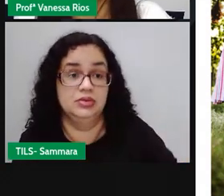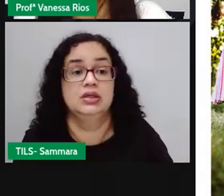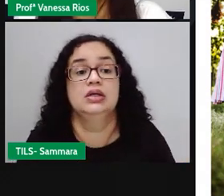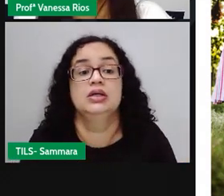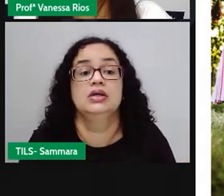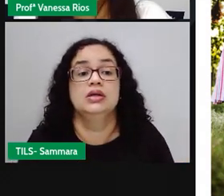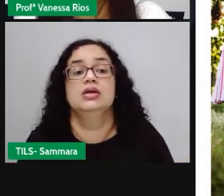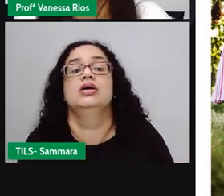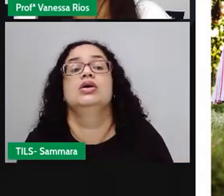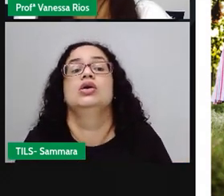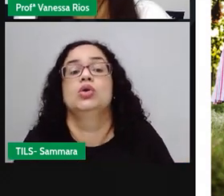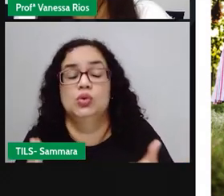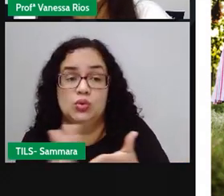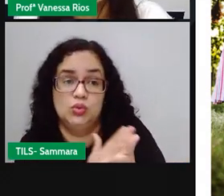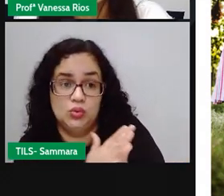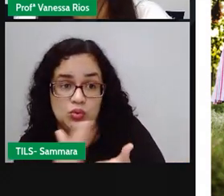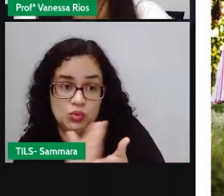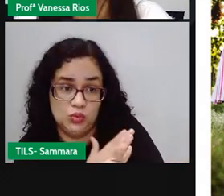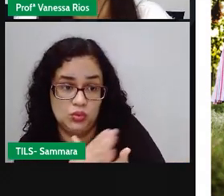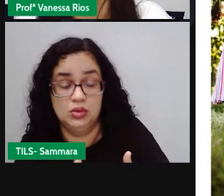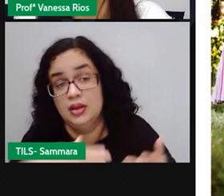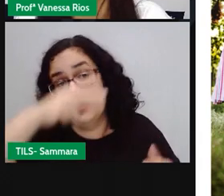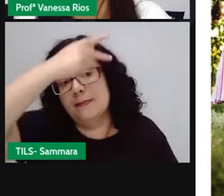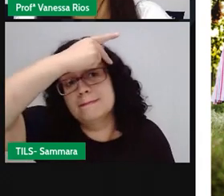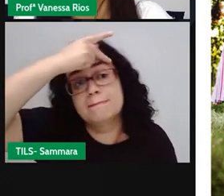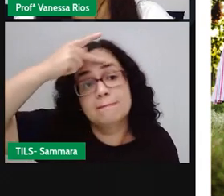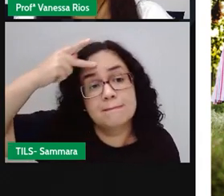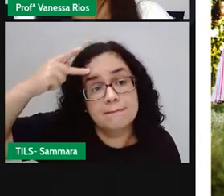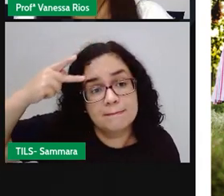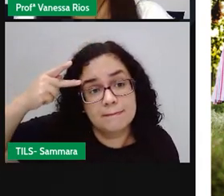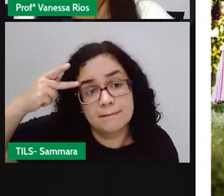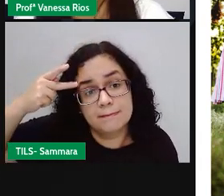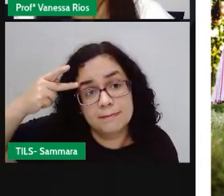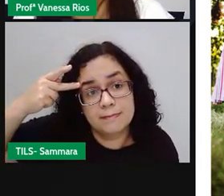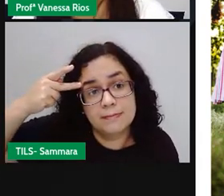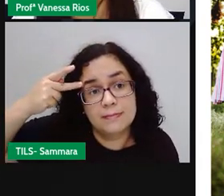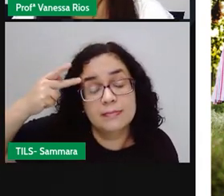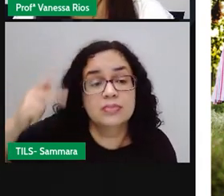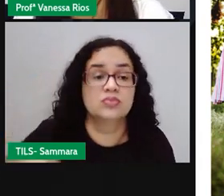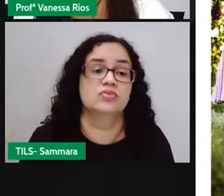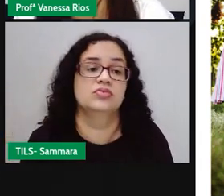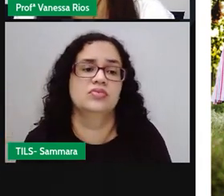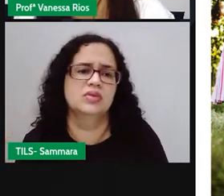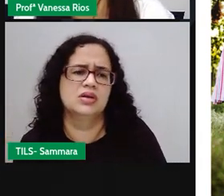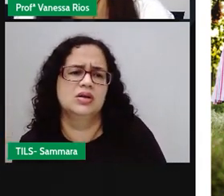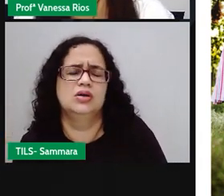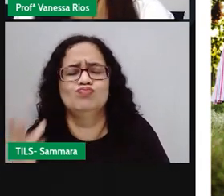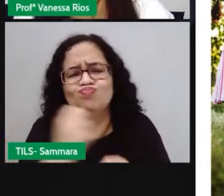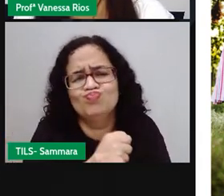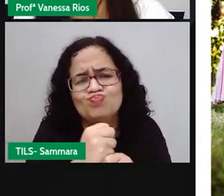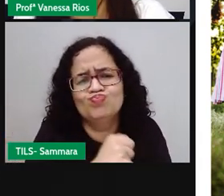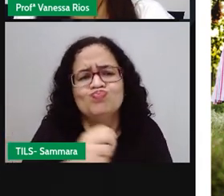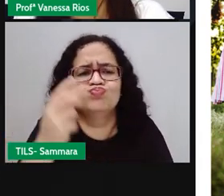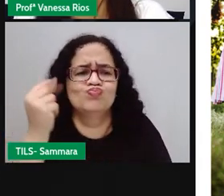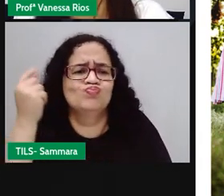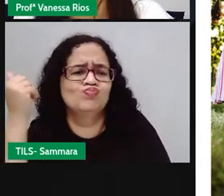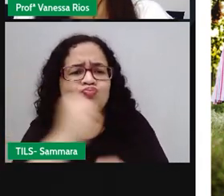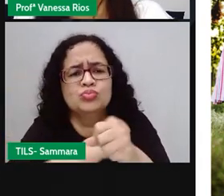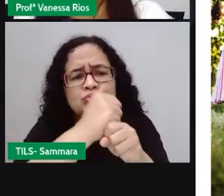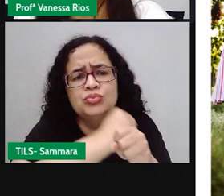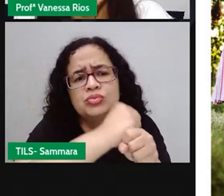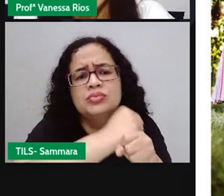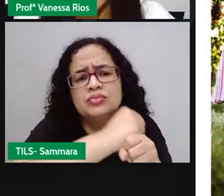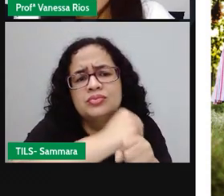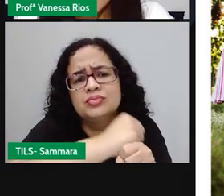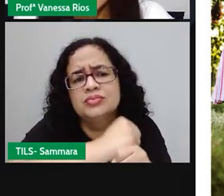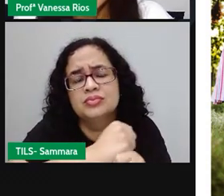fazem parte realmente da tradição das pessoas, né? E aí perduram ali, duram, ó, por muitos e